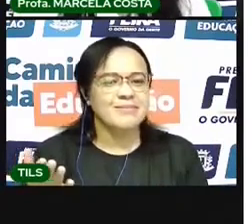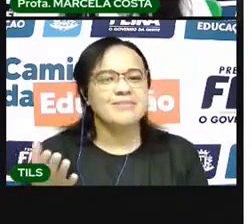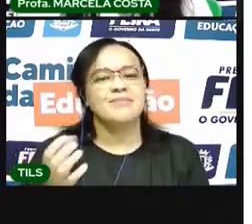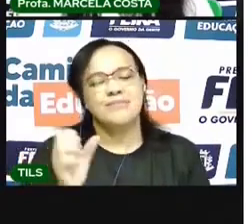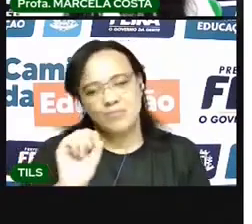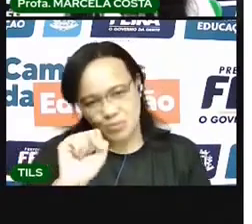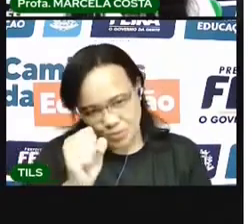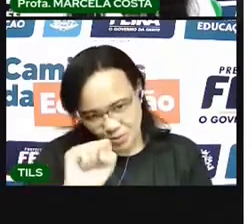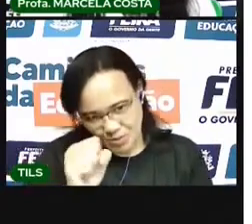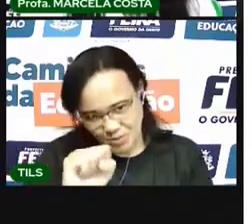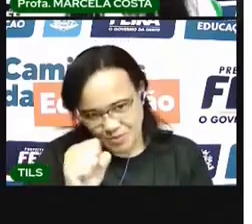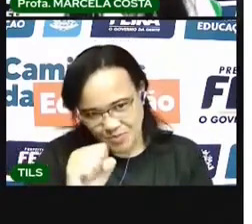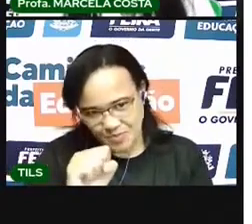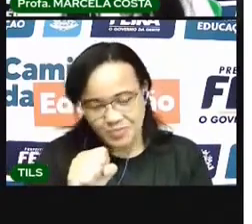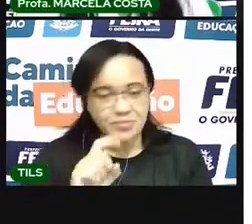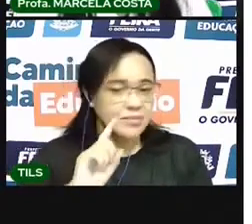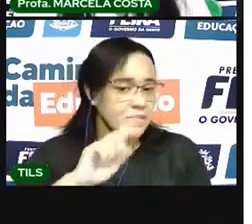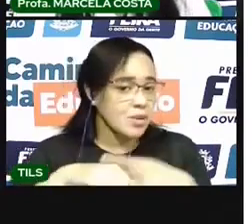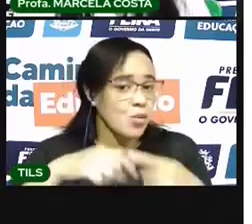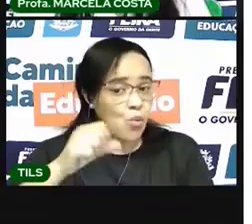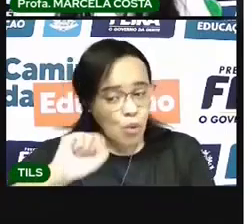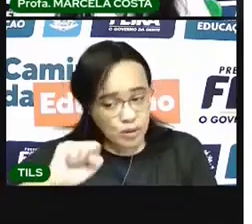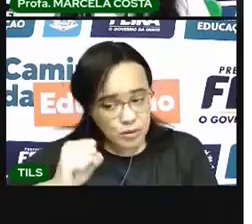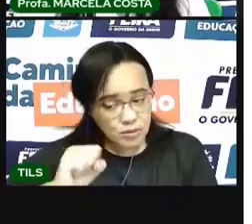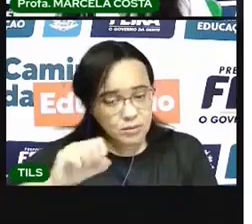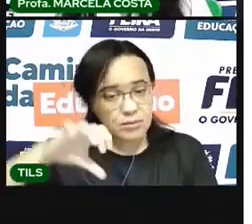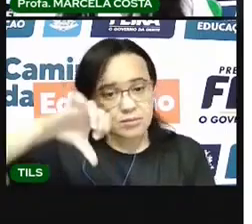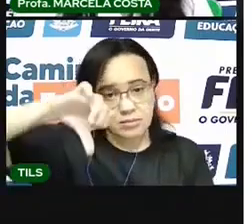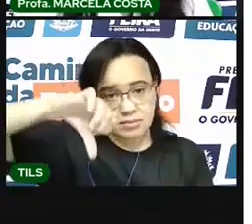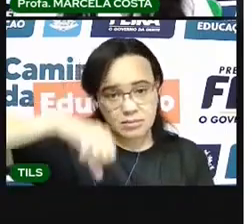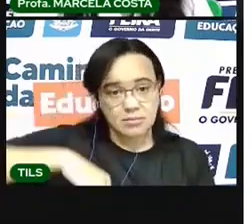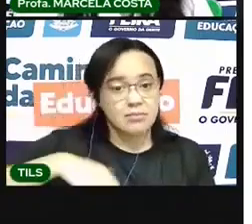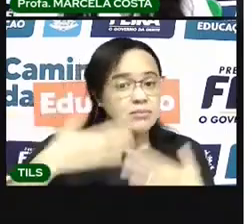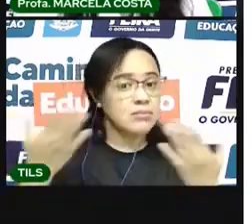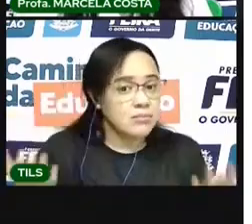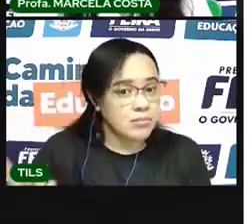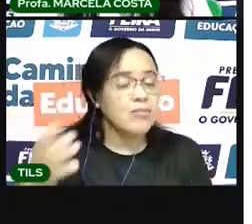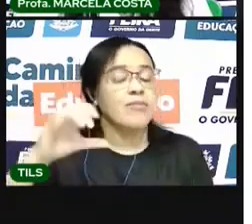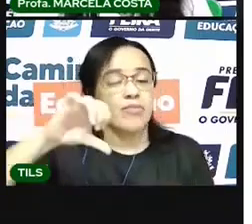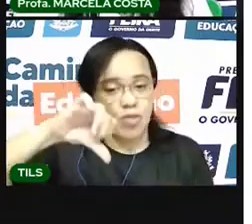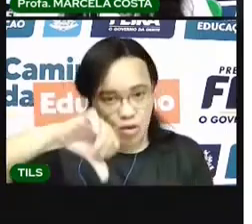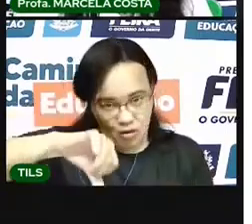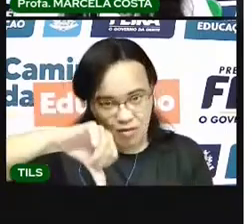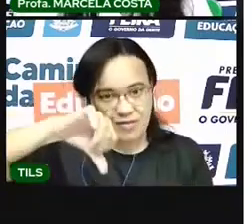O 8. Depois do 8. Vem o número? 9.